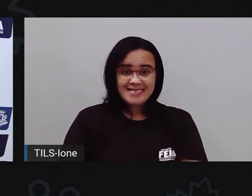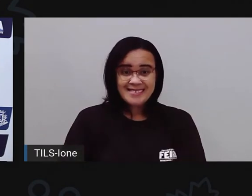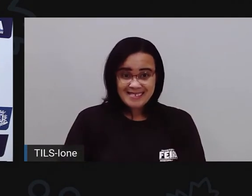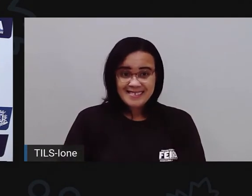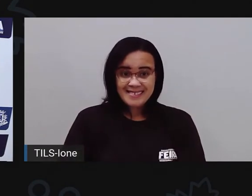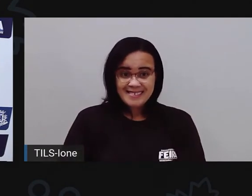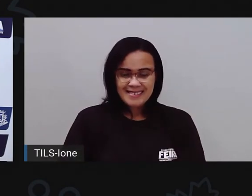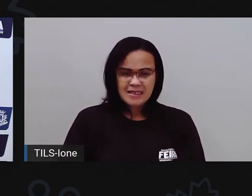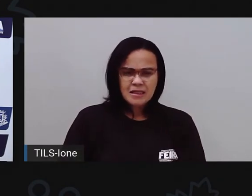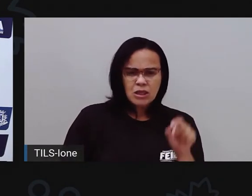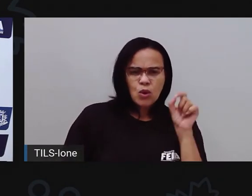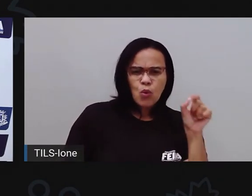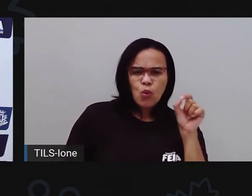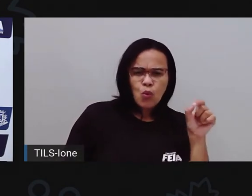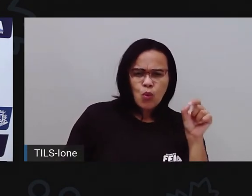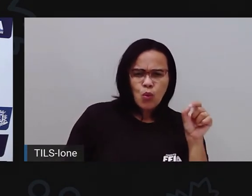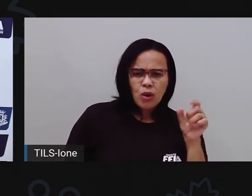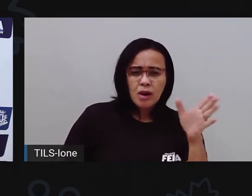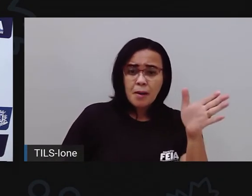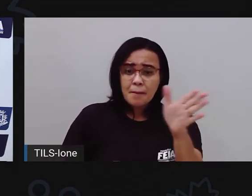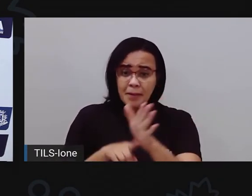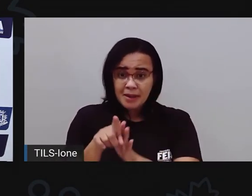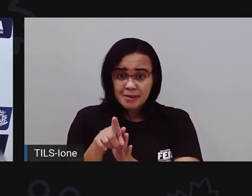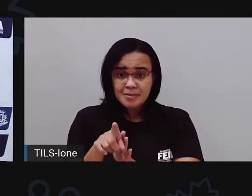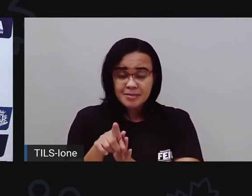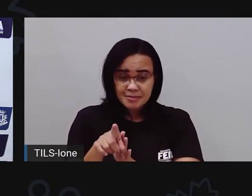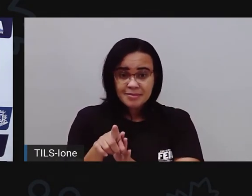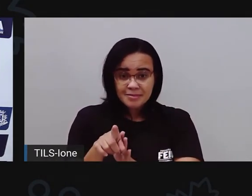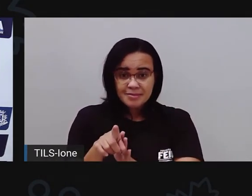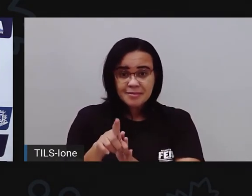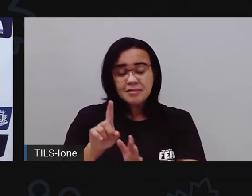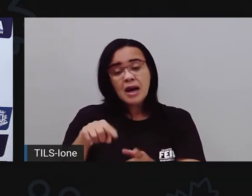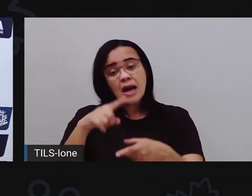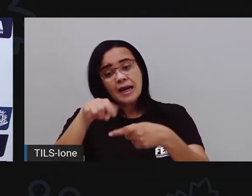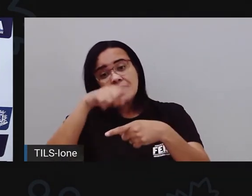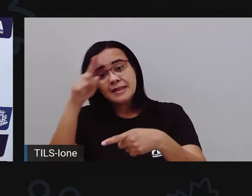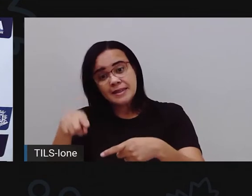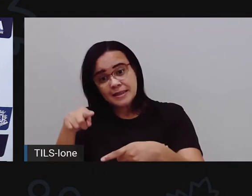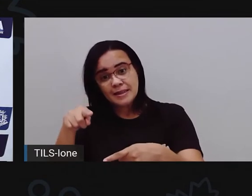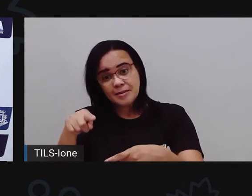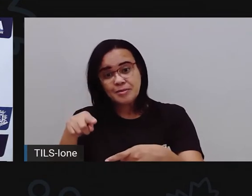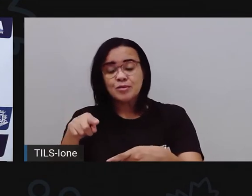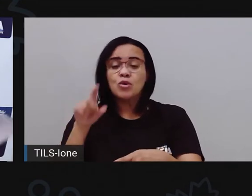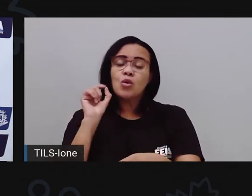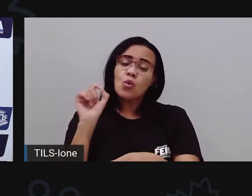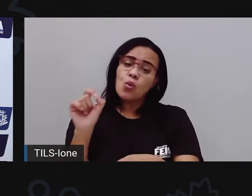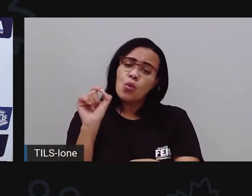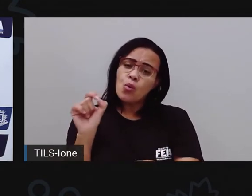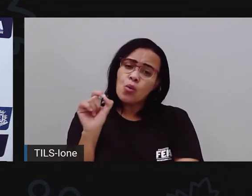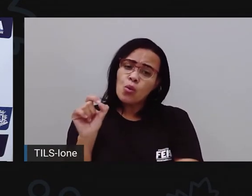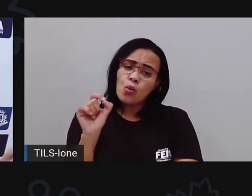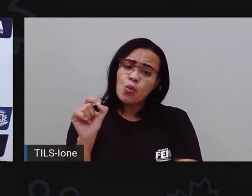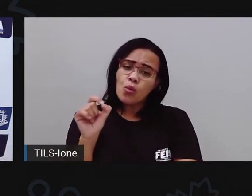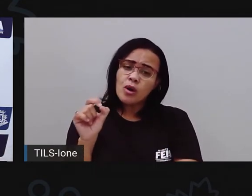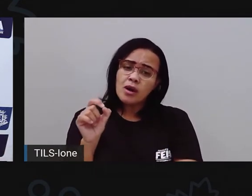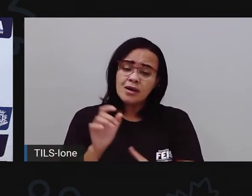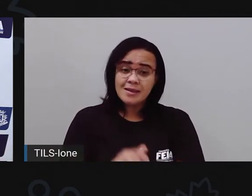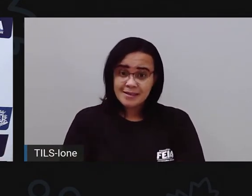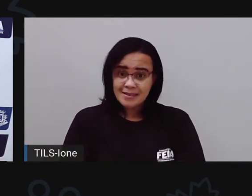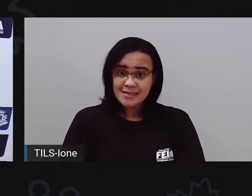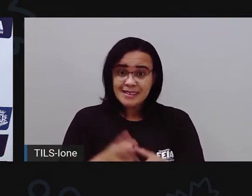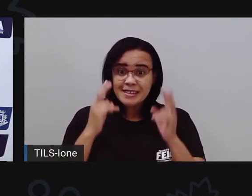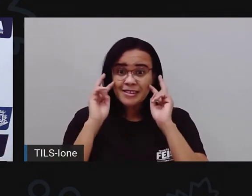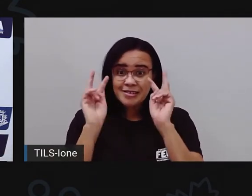perguntando, e isto que é que é? E aí, na sequência, nós temos a visão, ó,